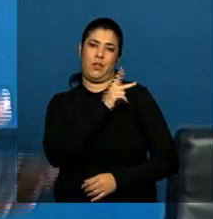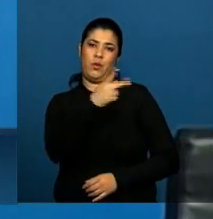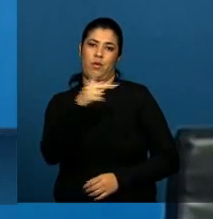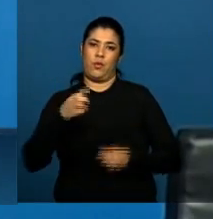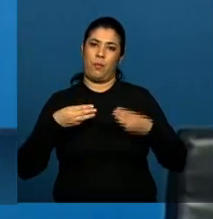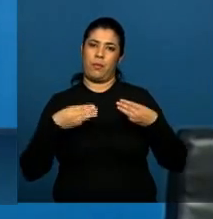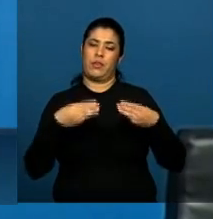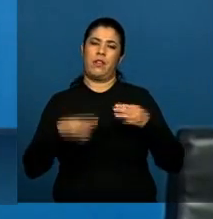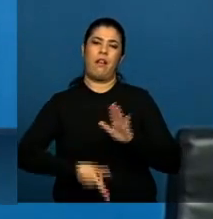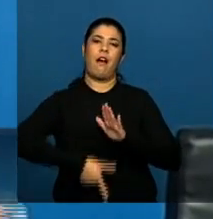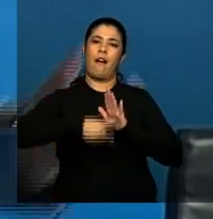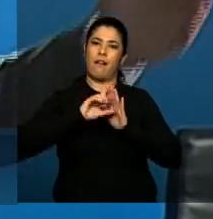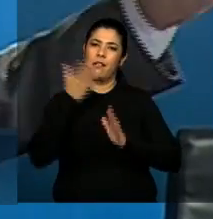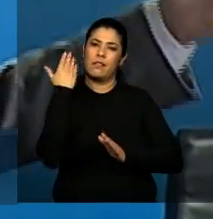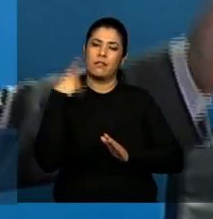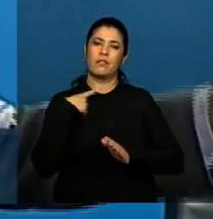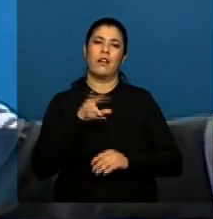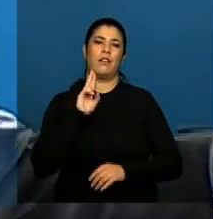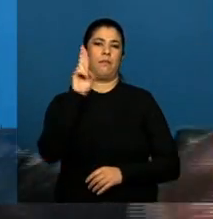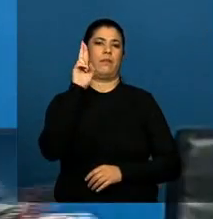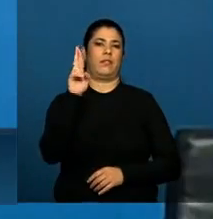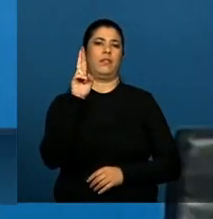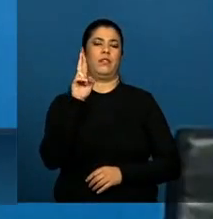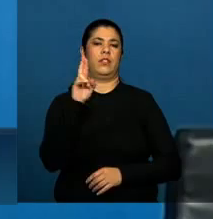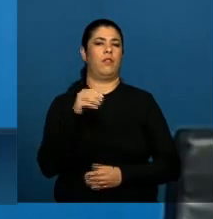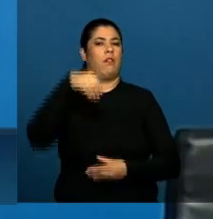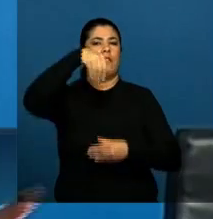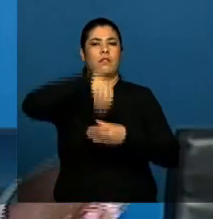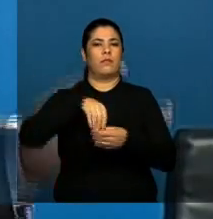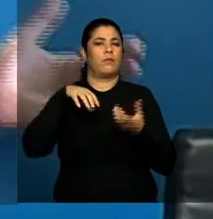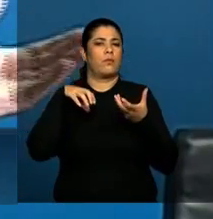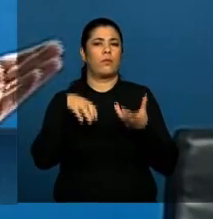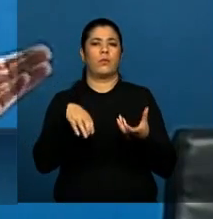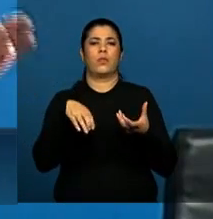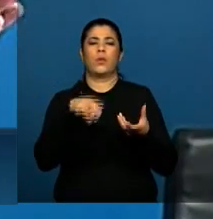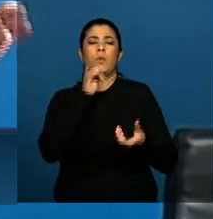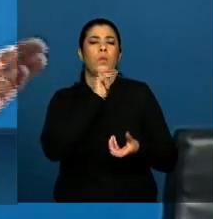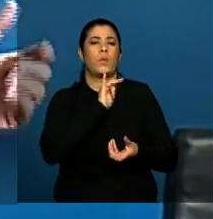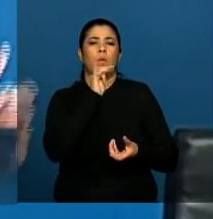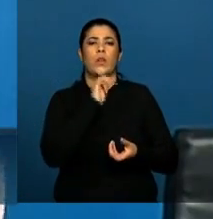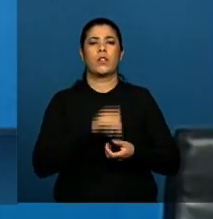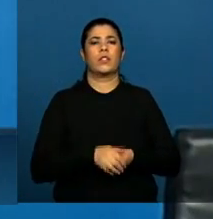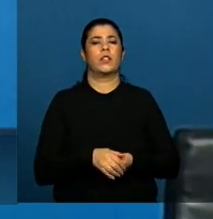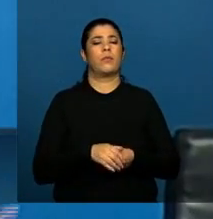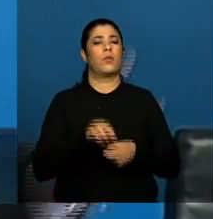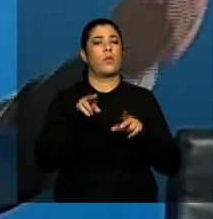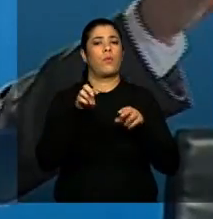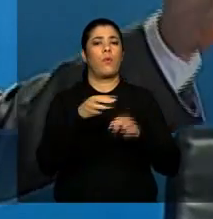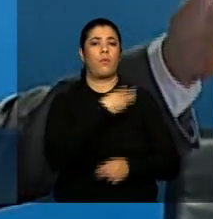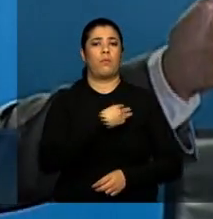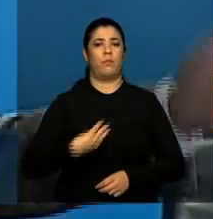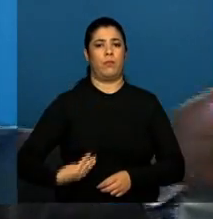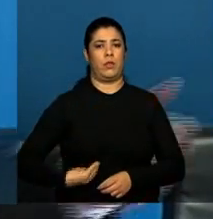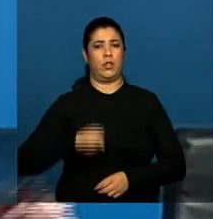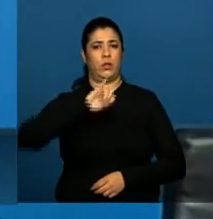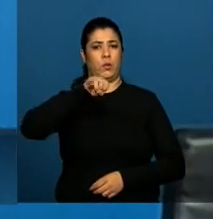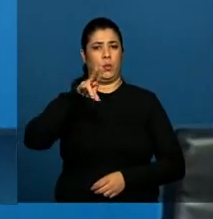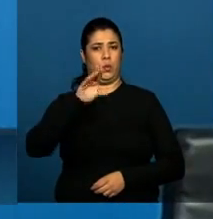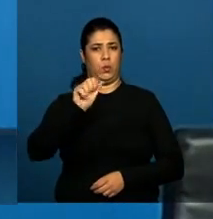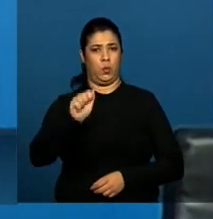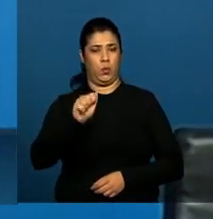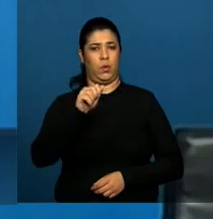apoiaram muito, fosse no Congresso, fosse, por exemplo, com o ministro Juca Ferreira, que ainda